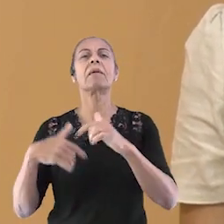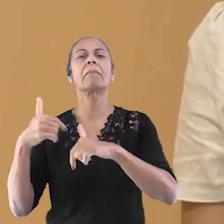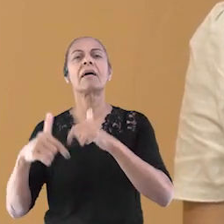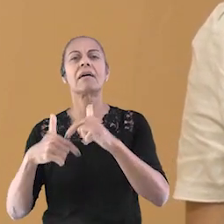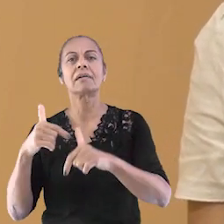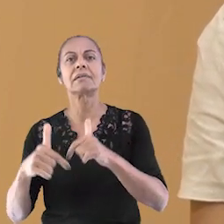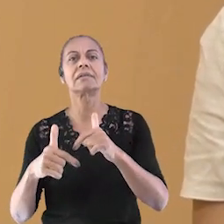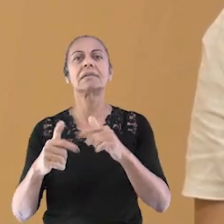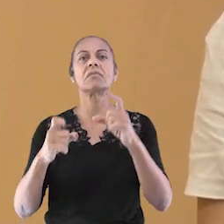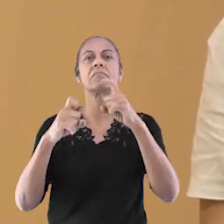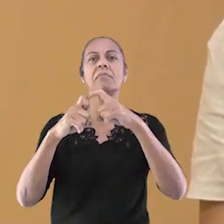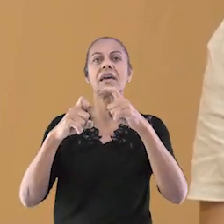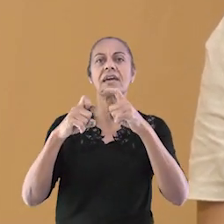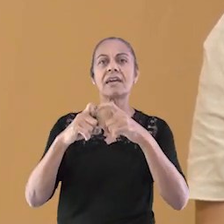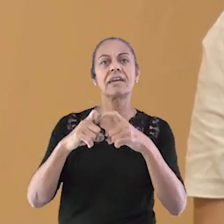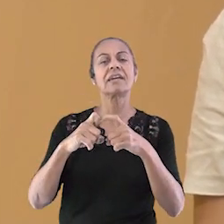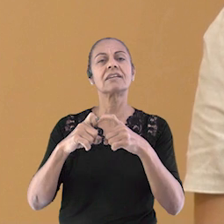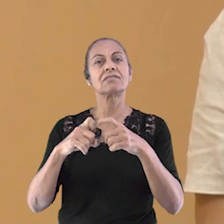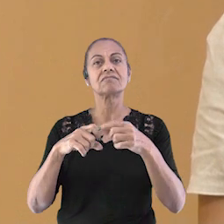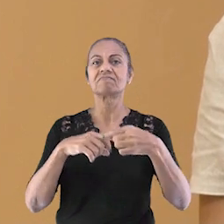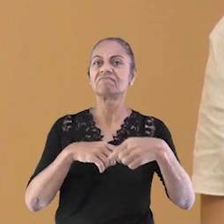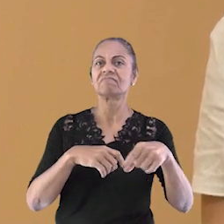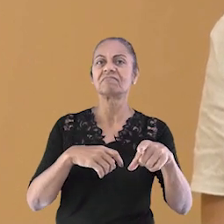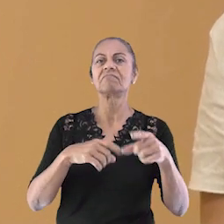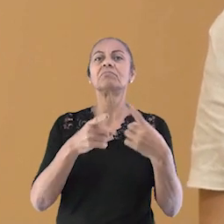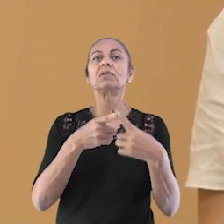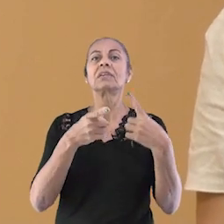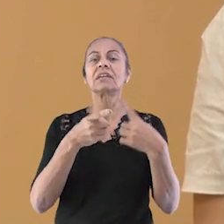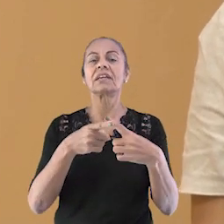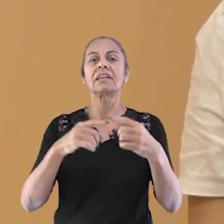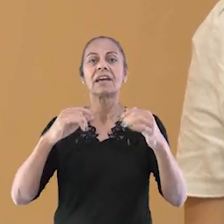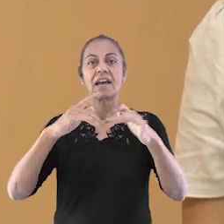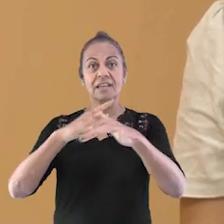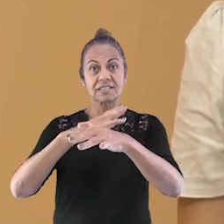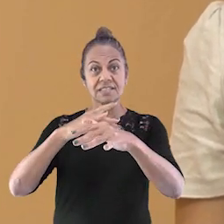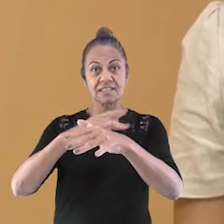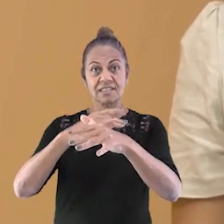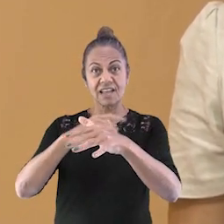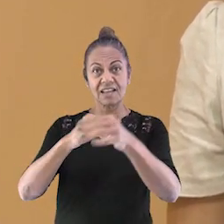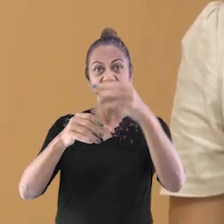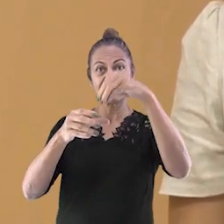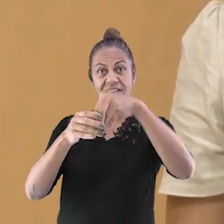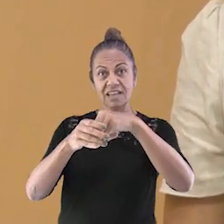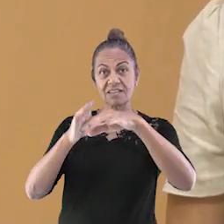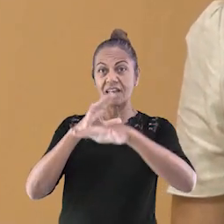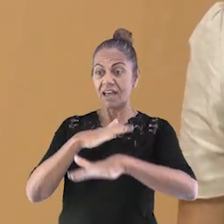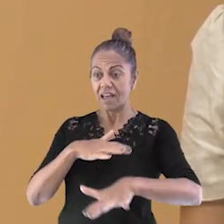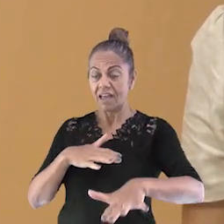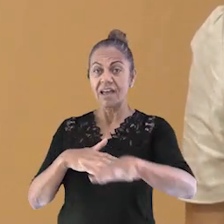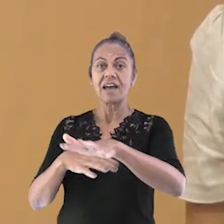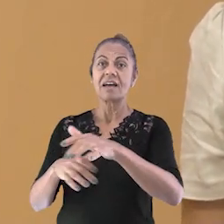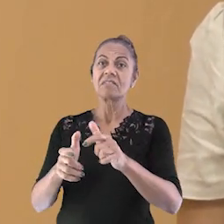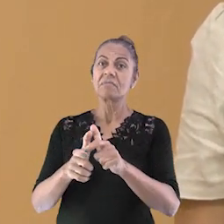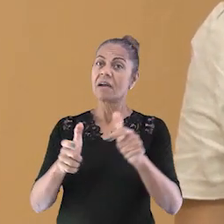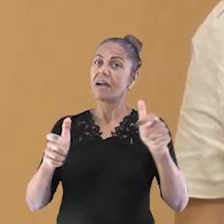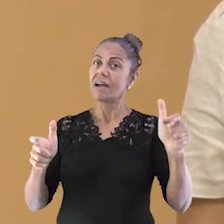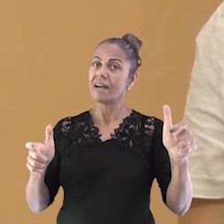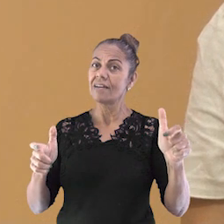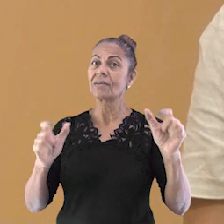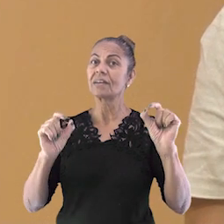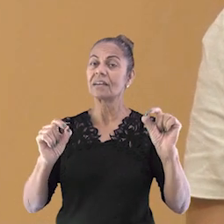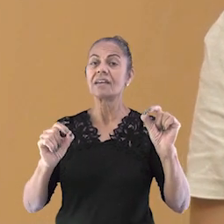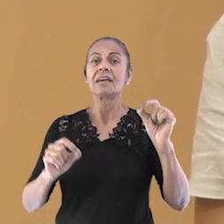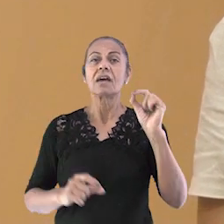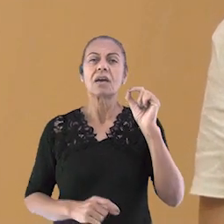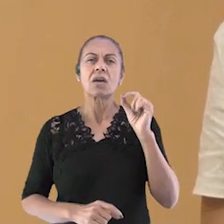é um deslocamento mais curto, entenderam? Isso aí. E por que as pessoas precisam pegar ônibus ou carro, na maioria das